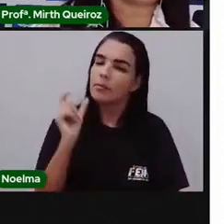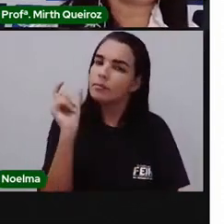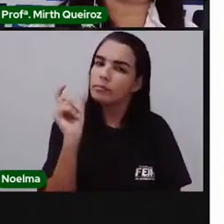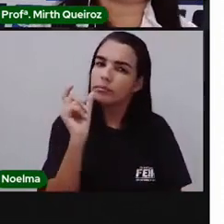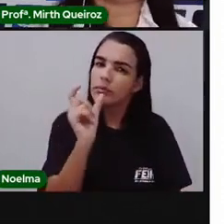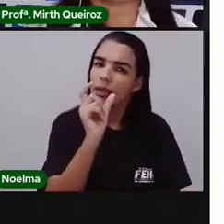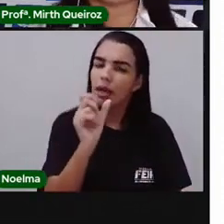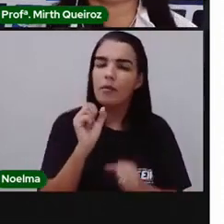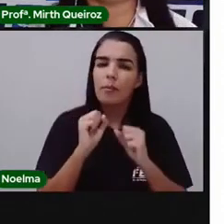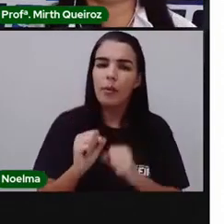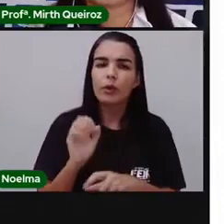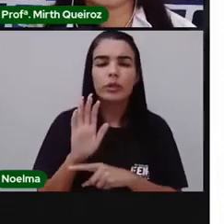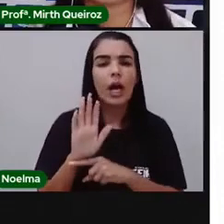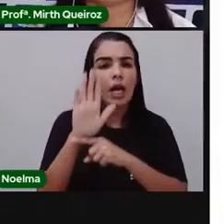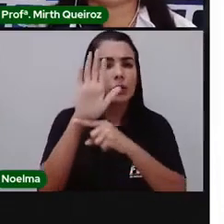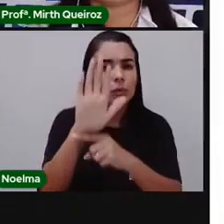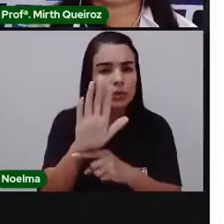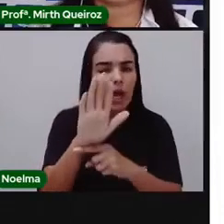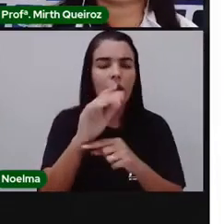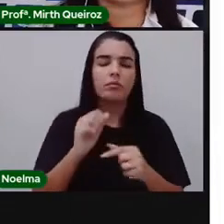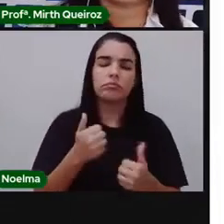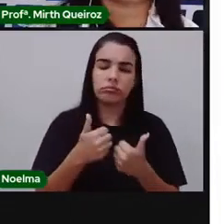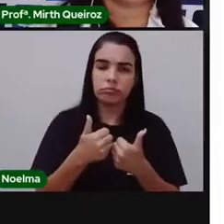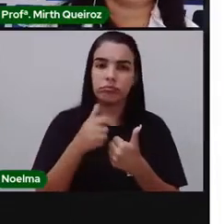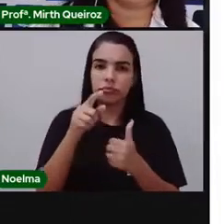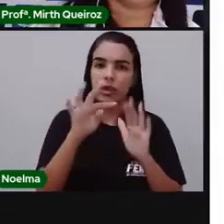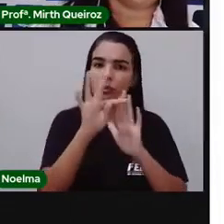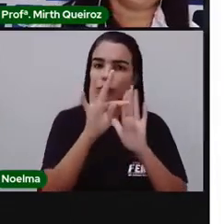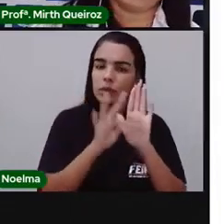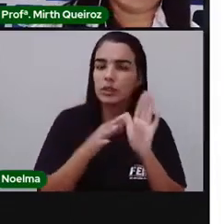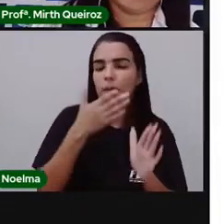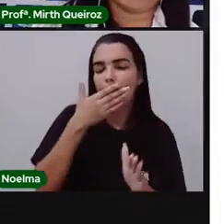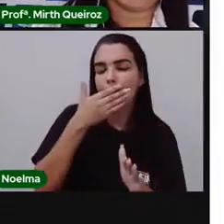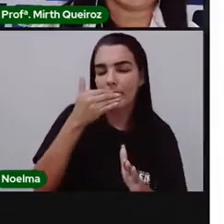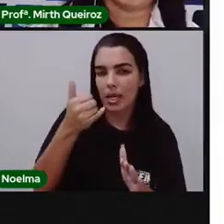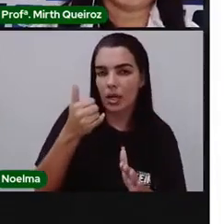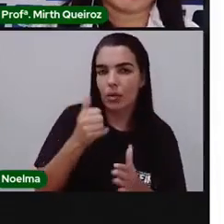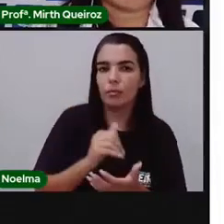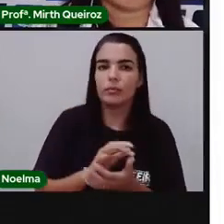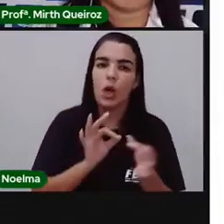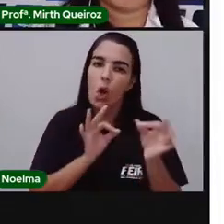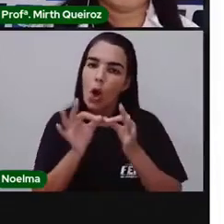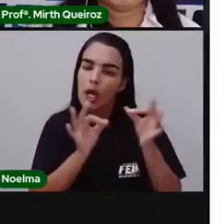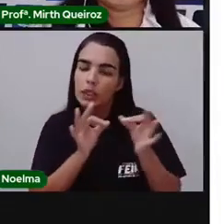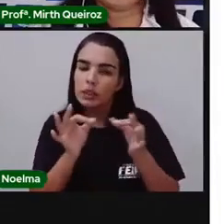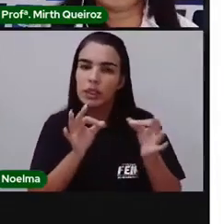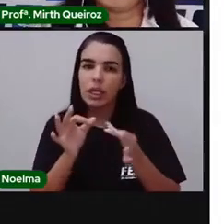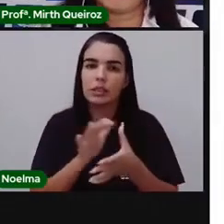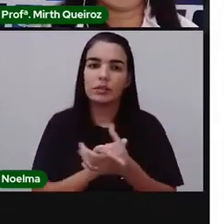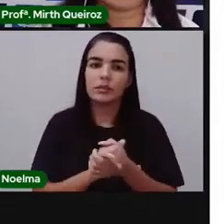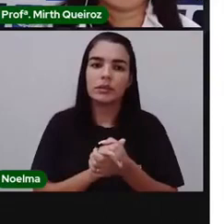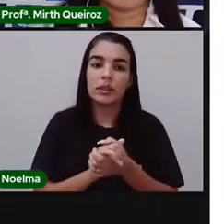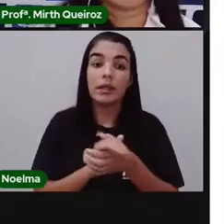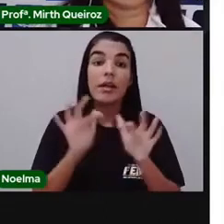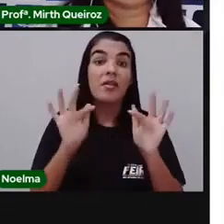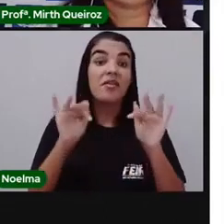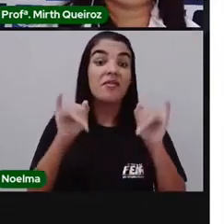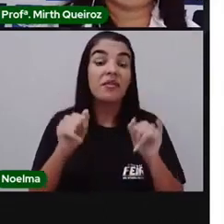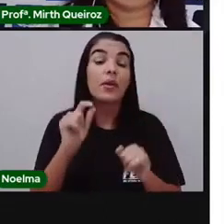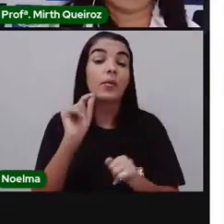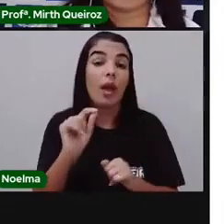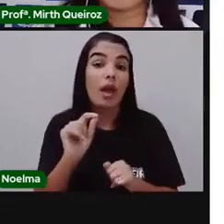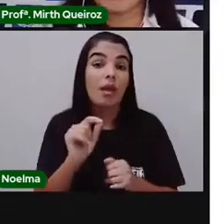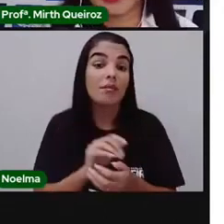dos termozinhos que vocês podem usar que vai fazer com que seu texto fique melhor organizado. E no final, é a